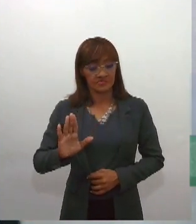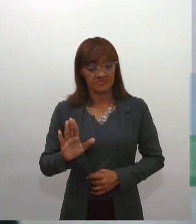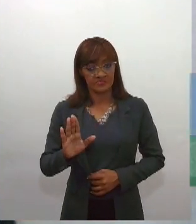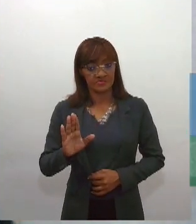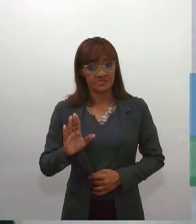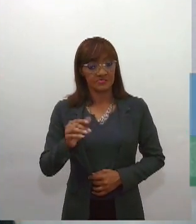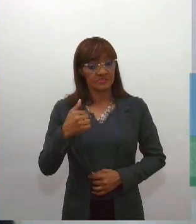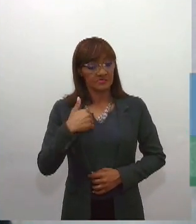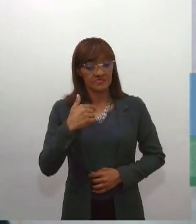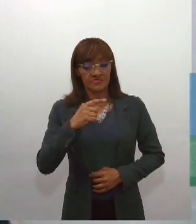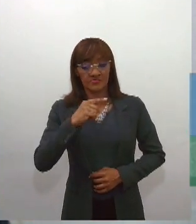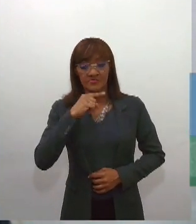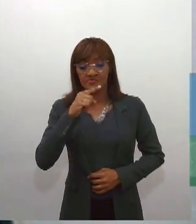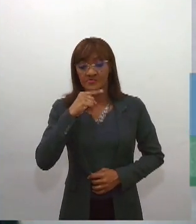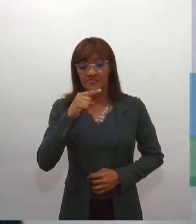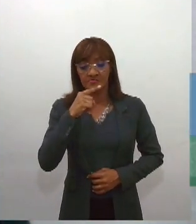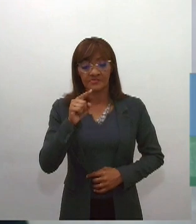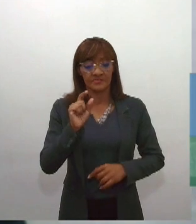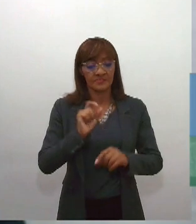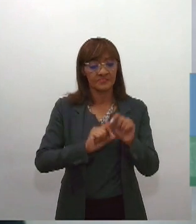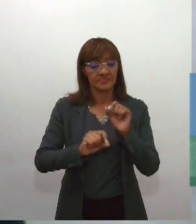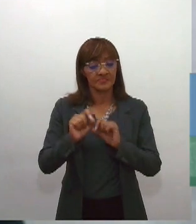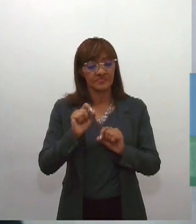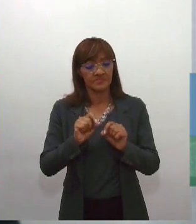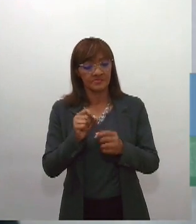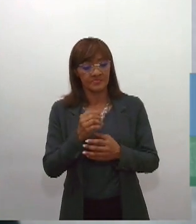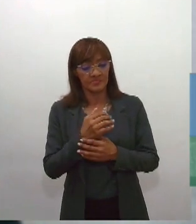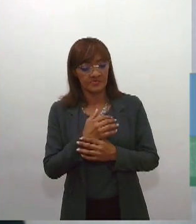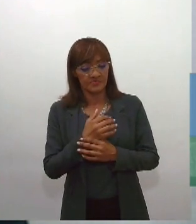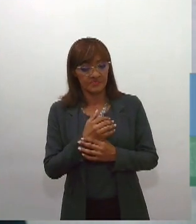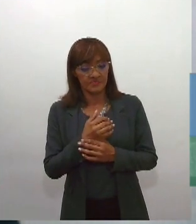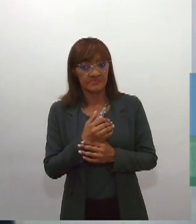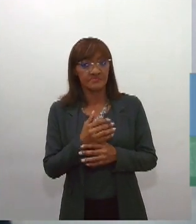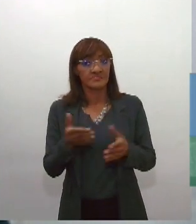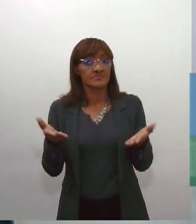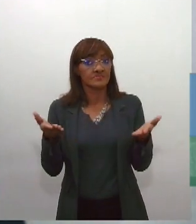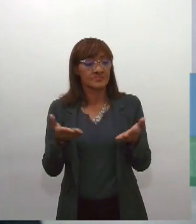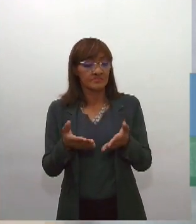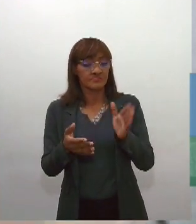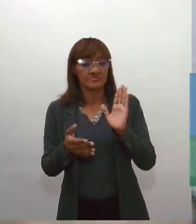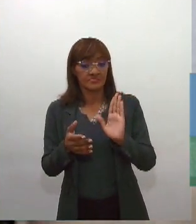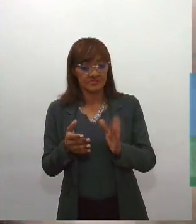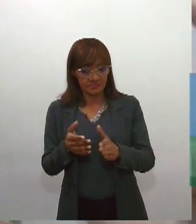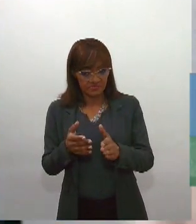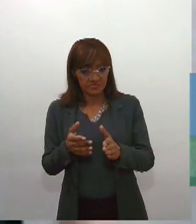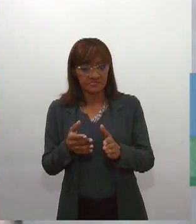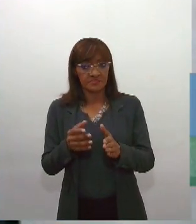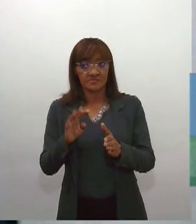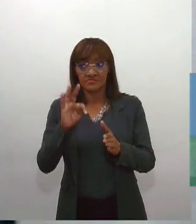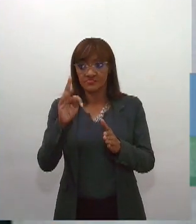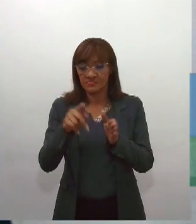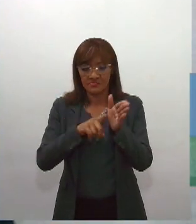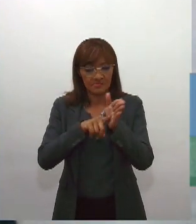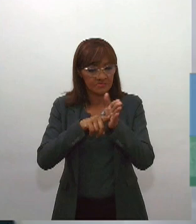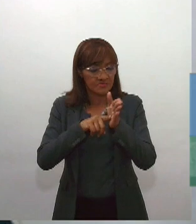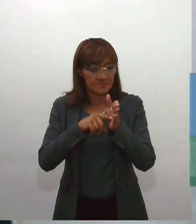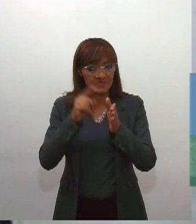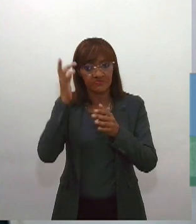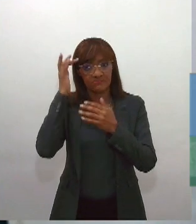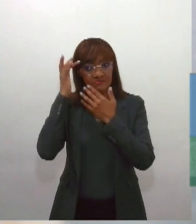pessoal, ela foi amadurecida, eu acho que ela também foi votada ali no calor das emoções